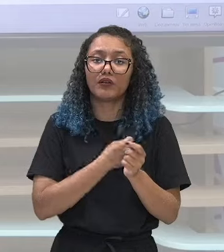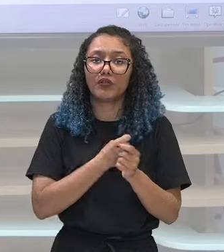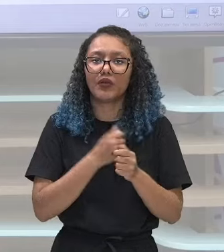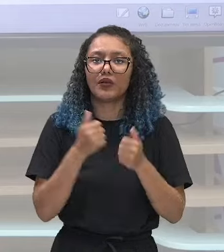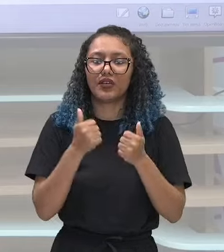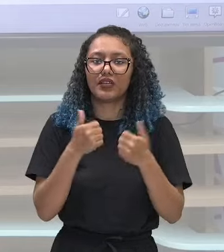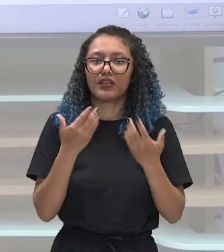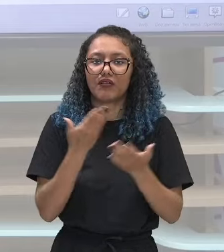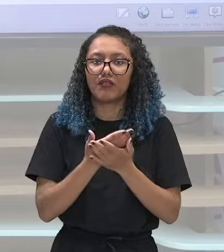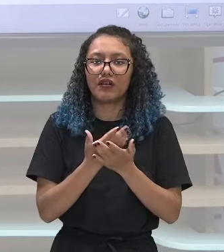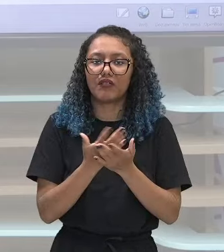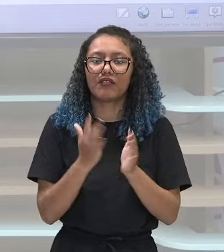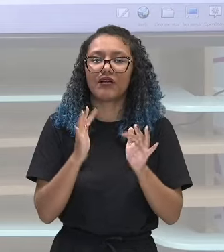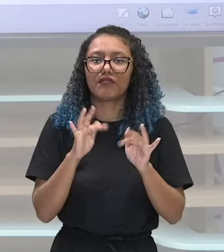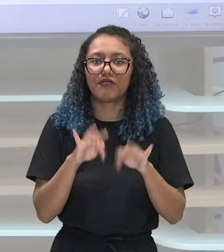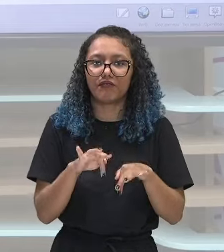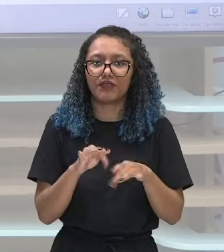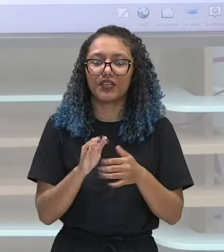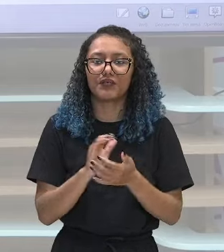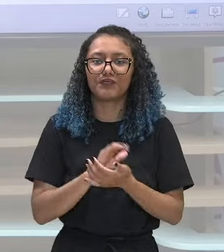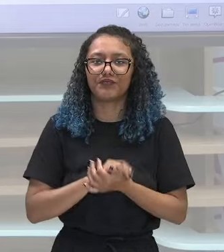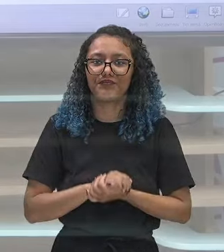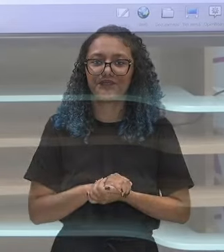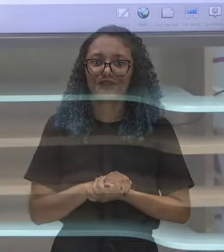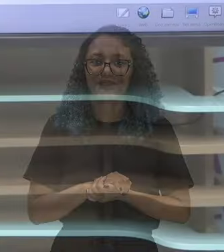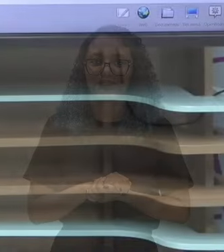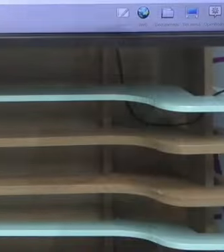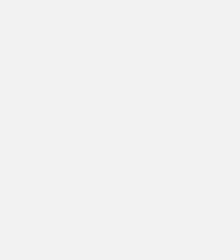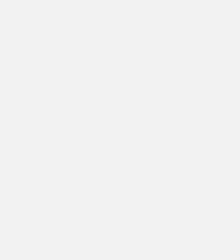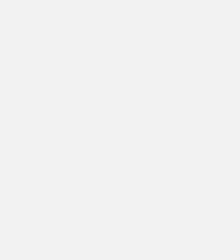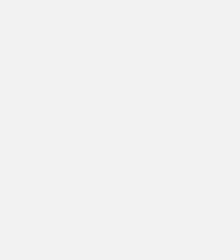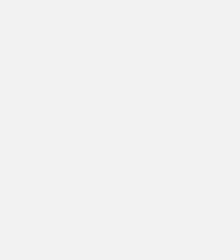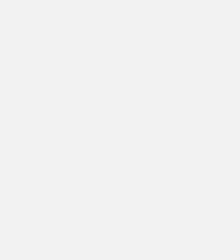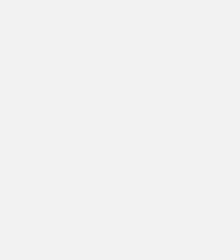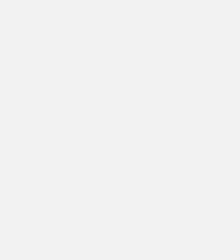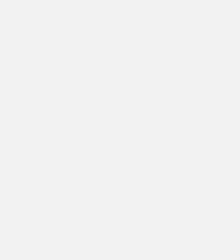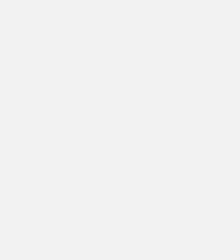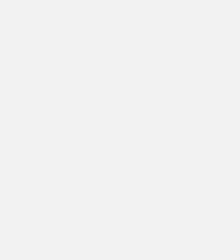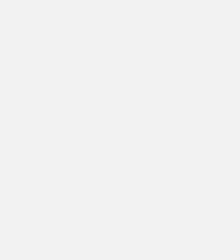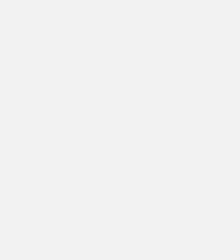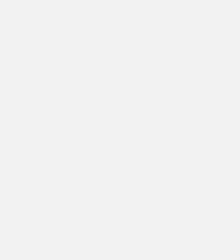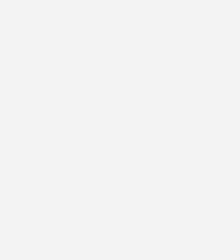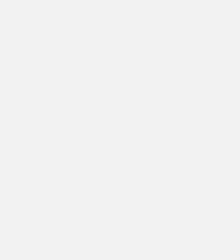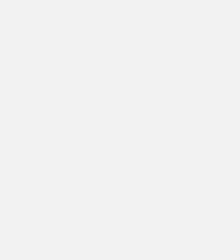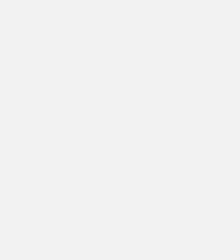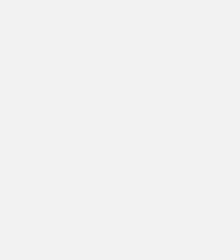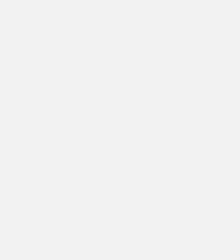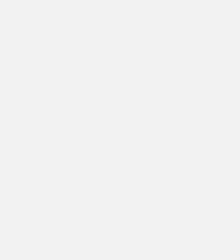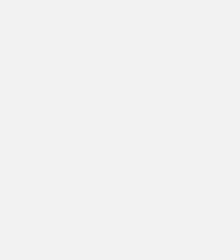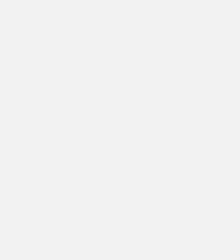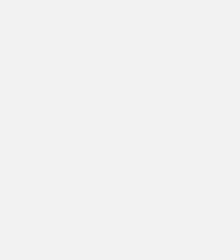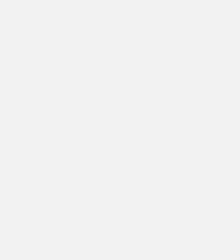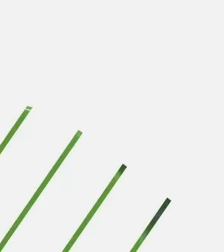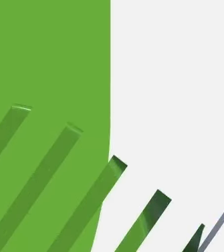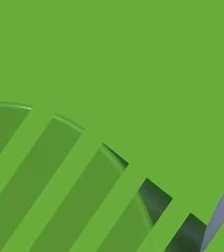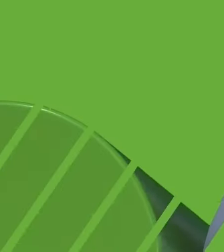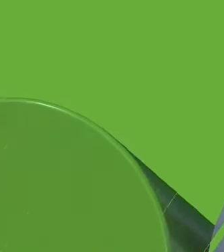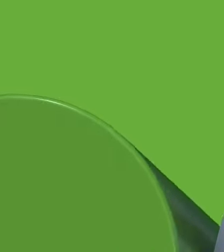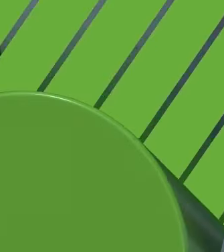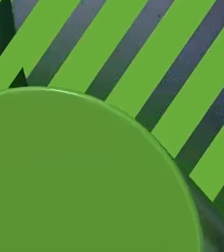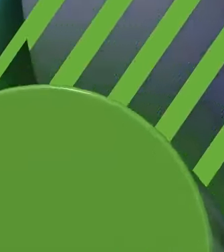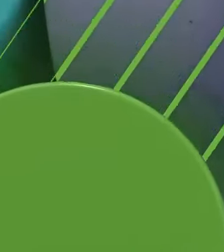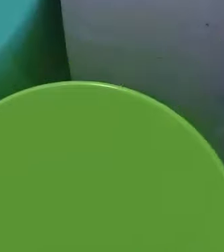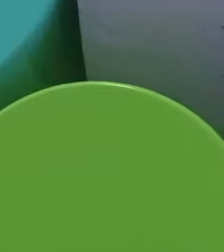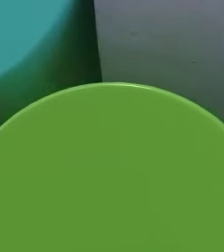Então essa foi a nossa aula sobre progressão aritmética. E aí E aí